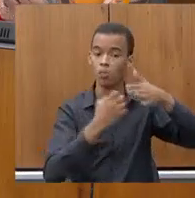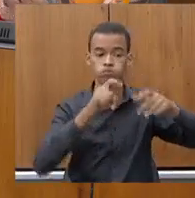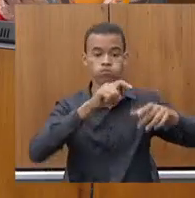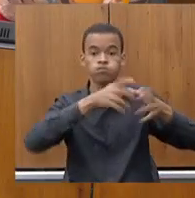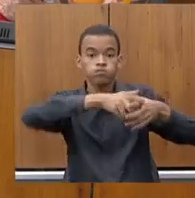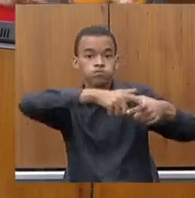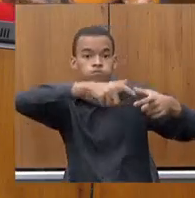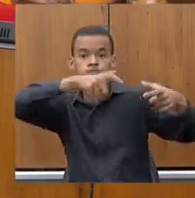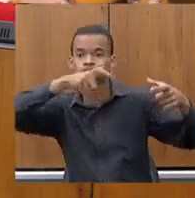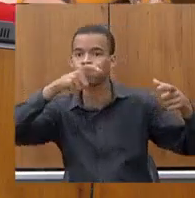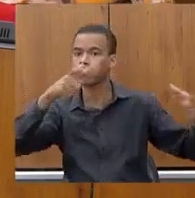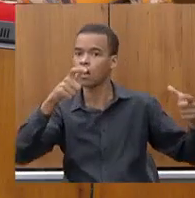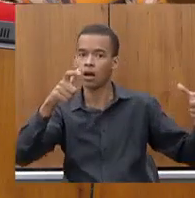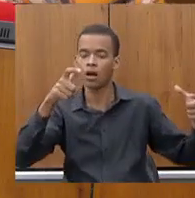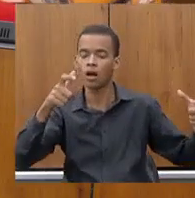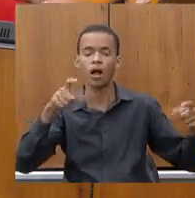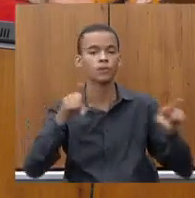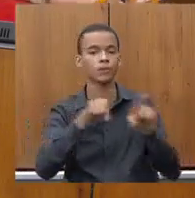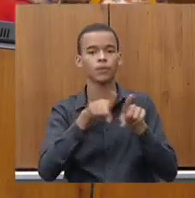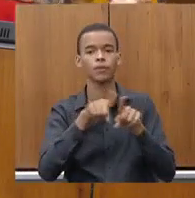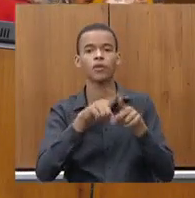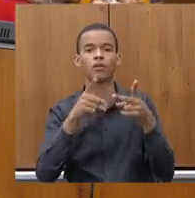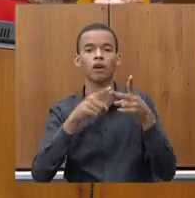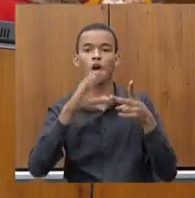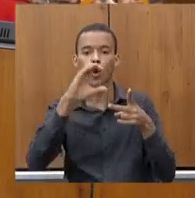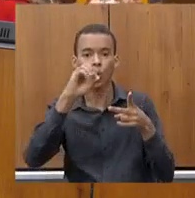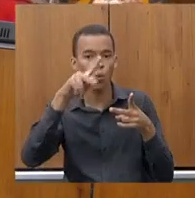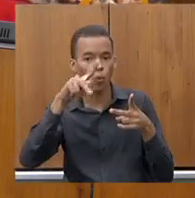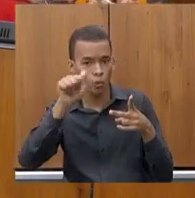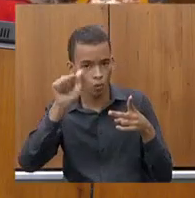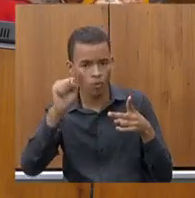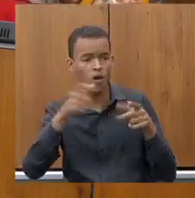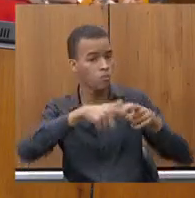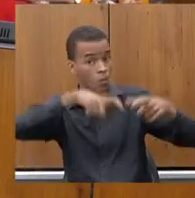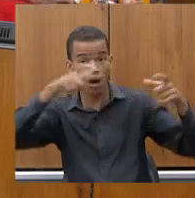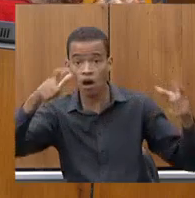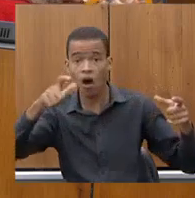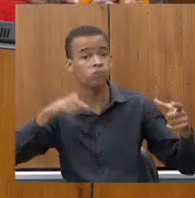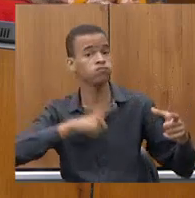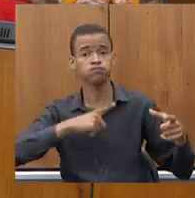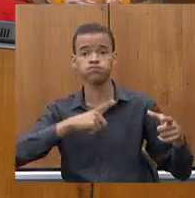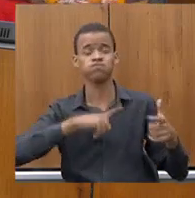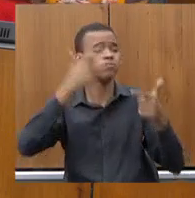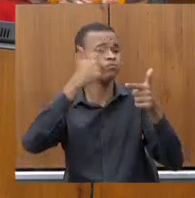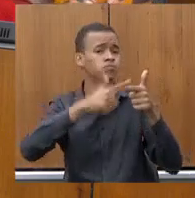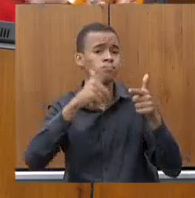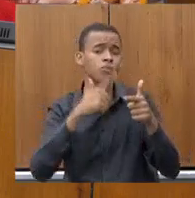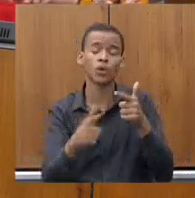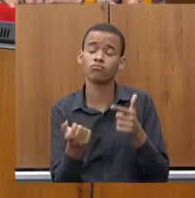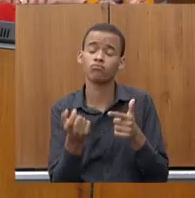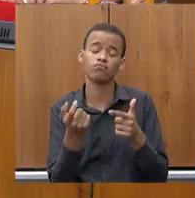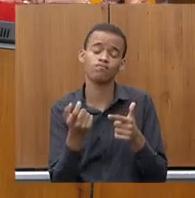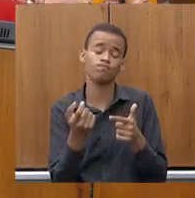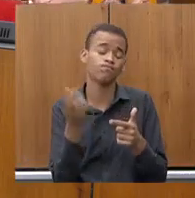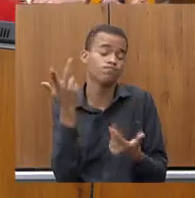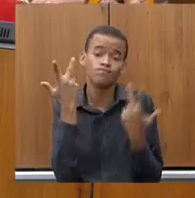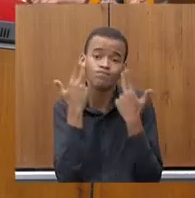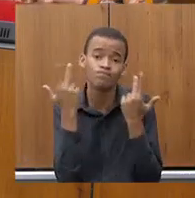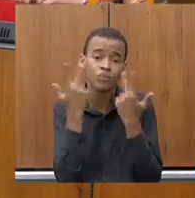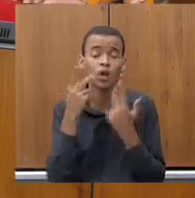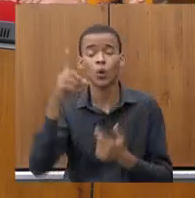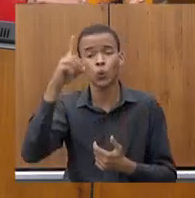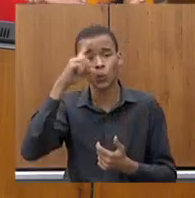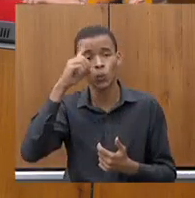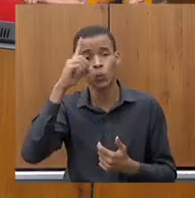da CEMIG e da Copasa, eles vão acontecer pontualmente quase todos os dias. E é claro que sempre vai